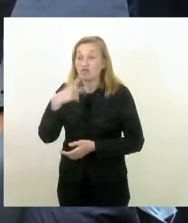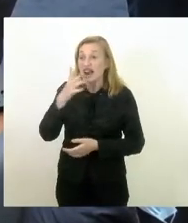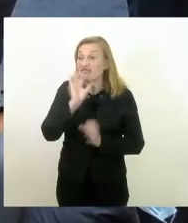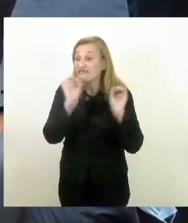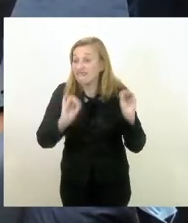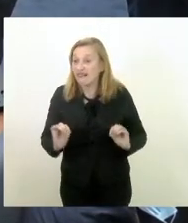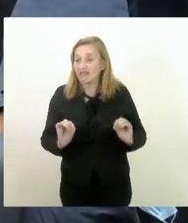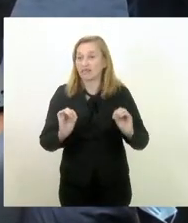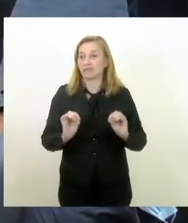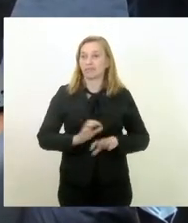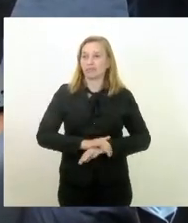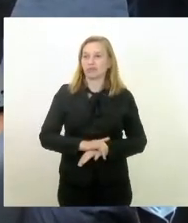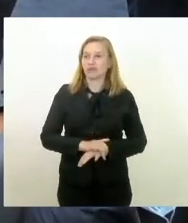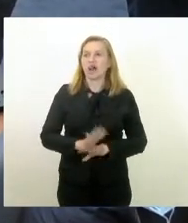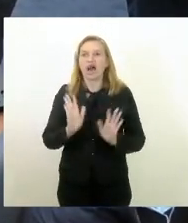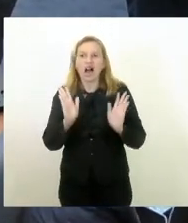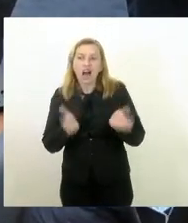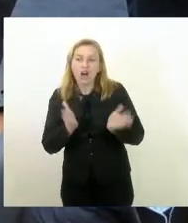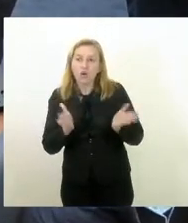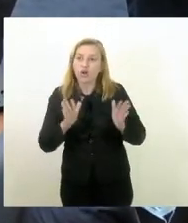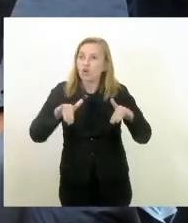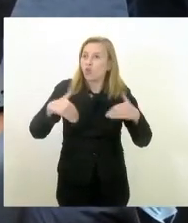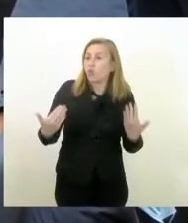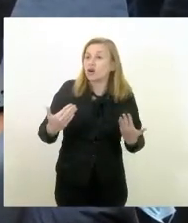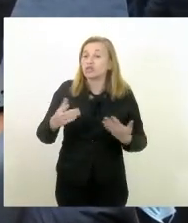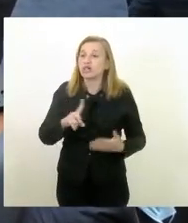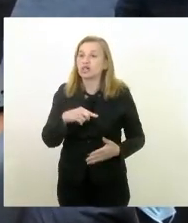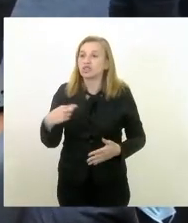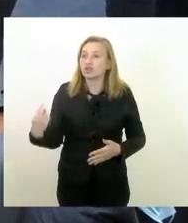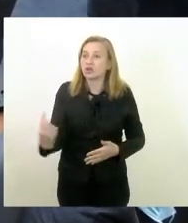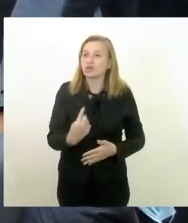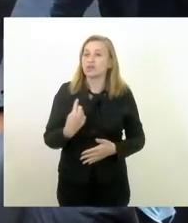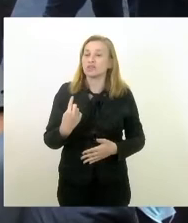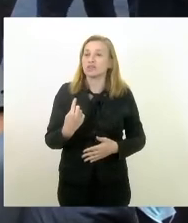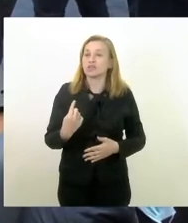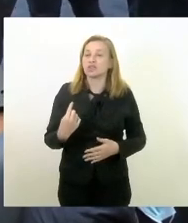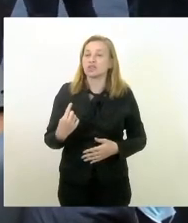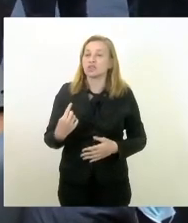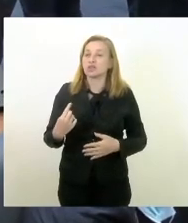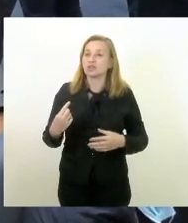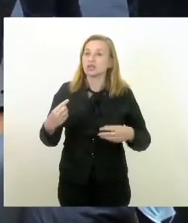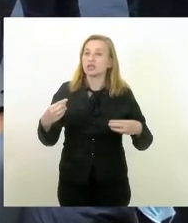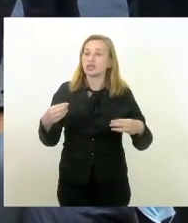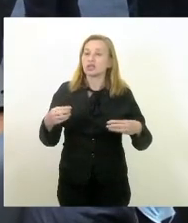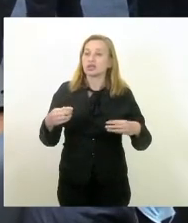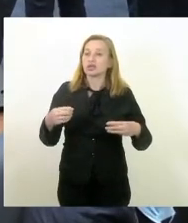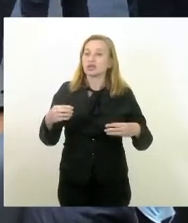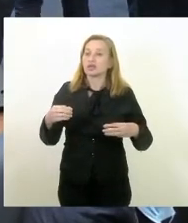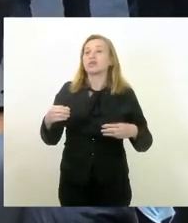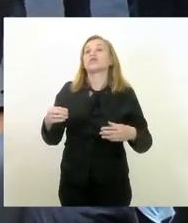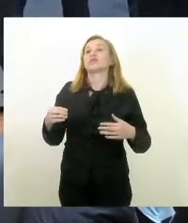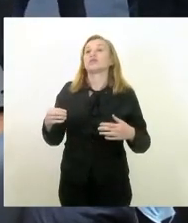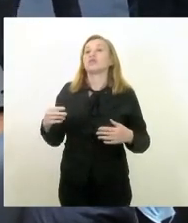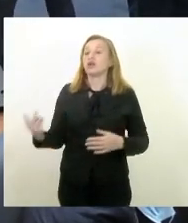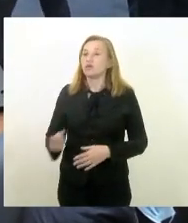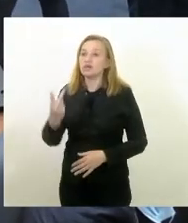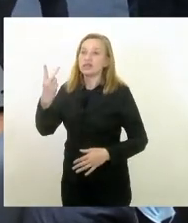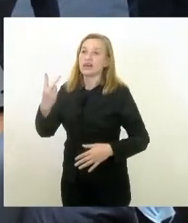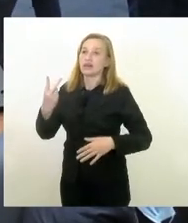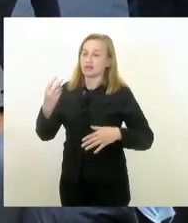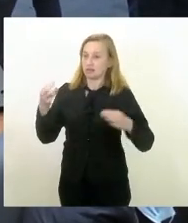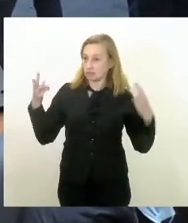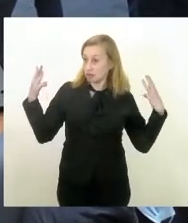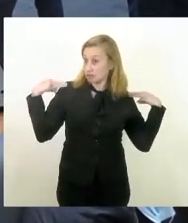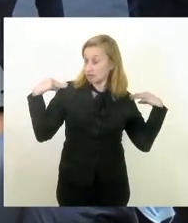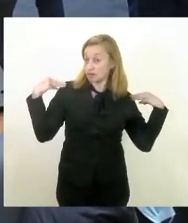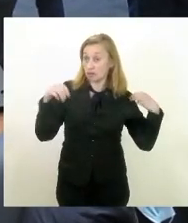agora agora quando as nossas honradas forças armadas que diga-se de passagem